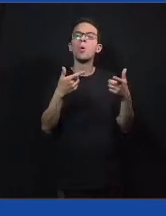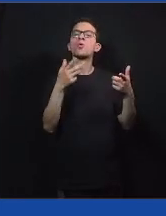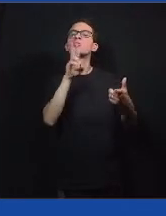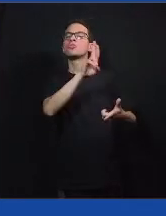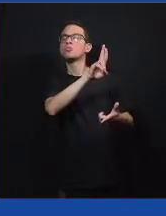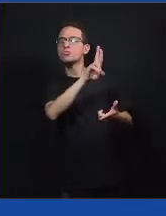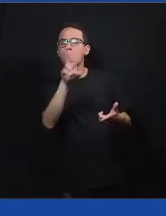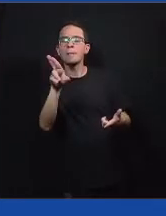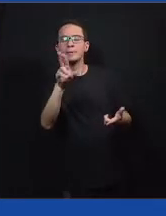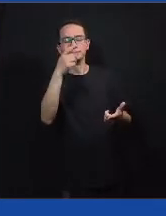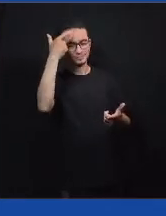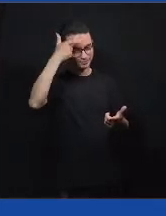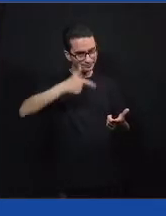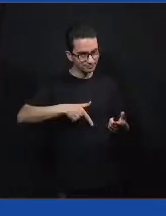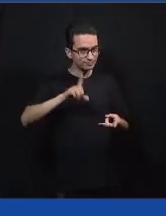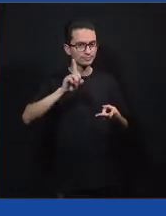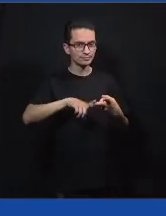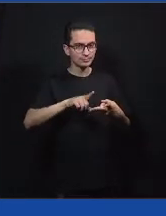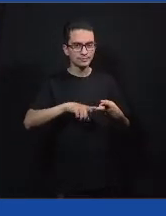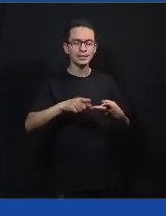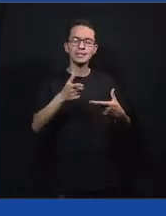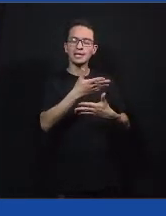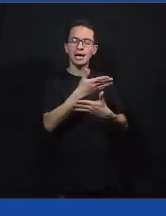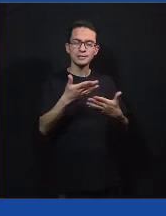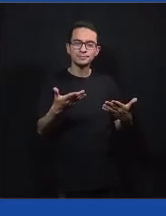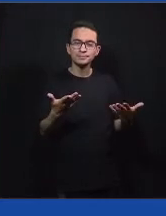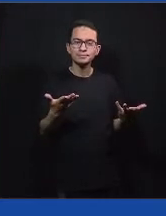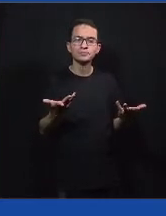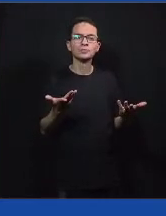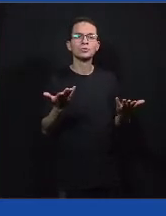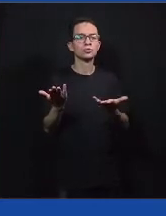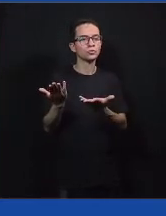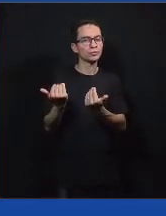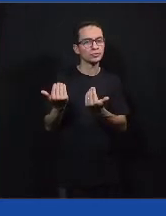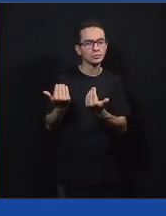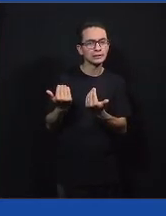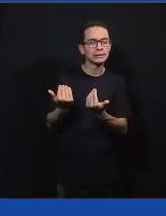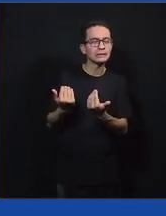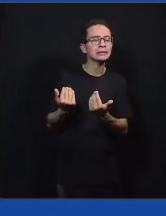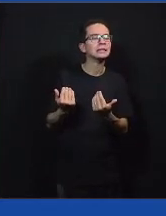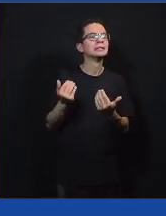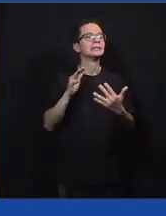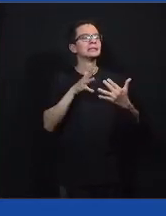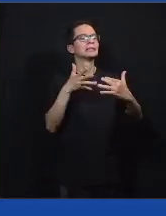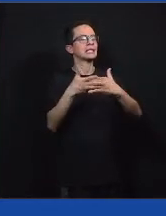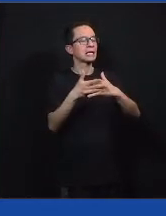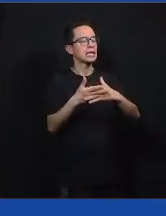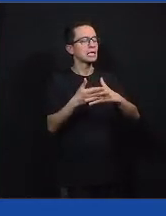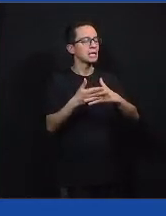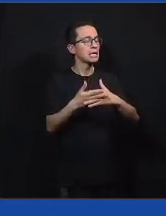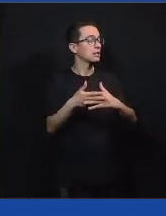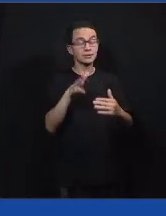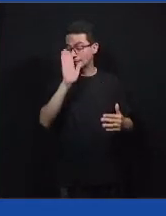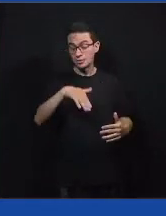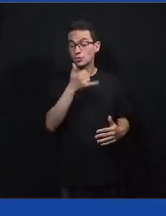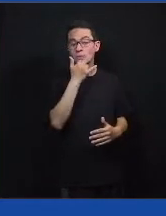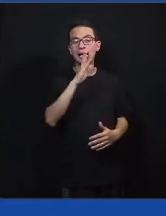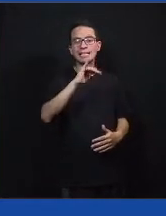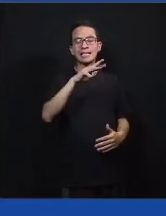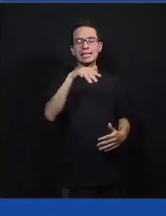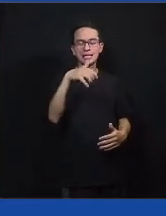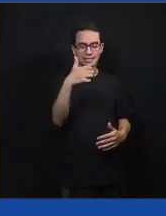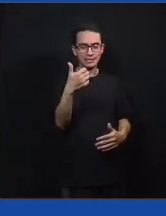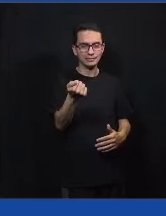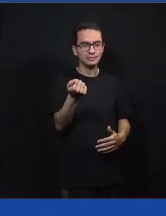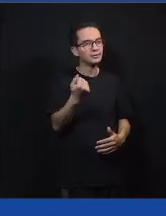organização e até relação com o tema Juventude e Cidadania, seria super legal para a gente também poder ter essa noção de quem está aqui com